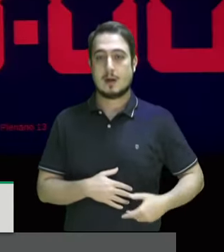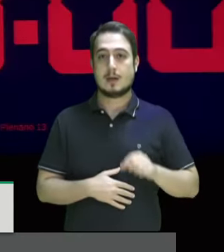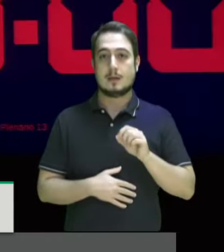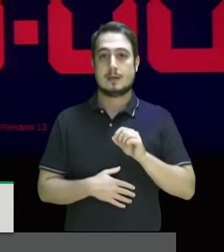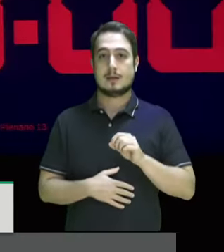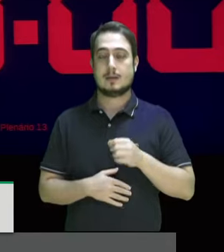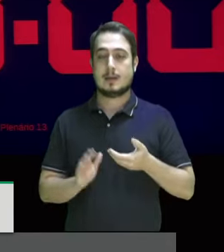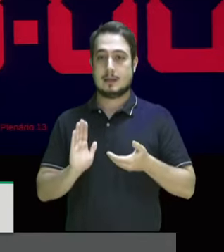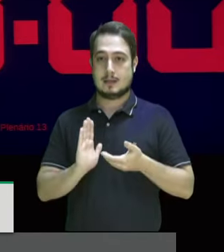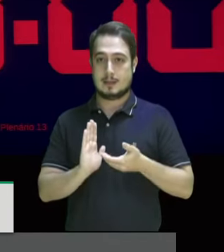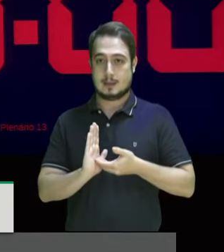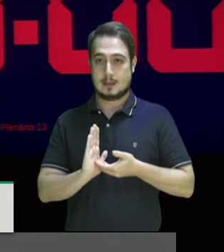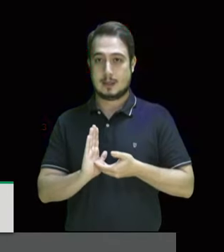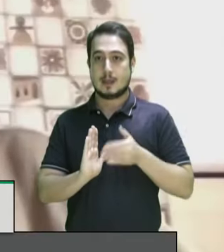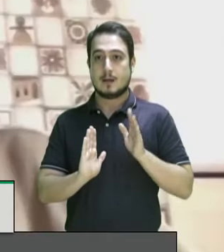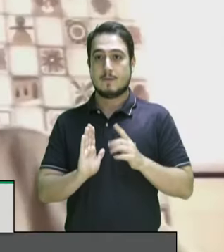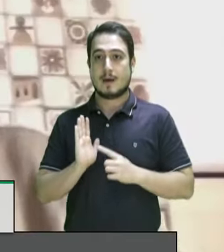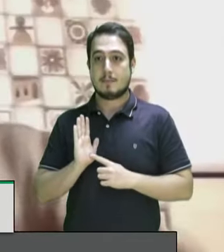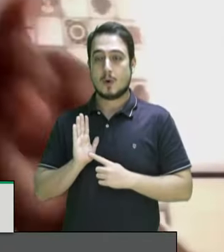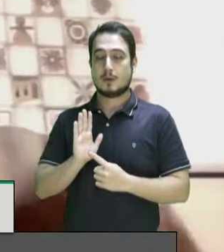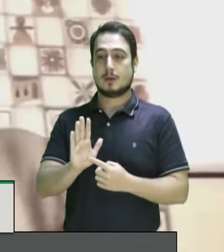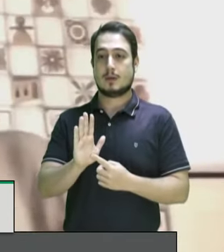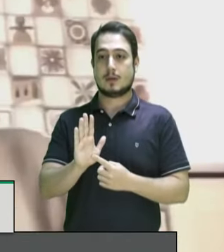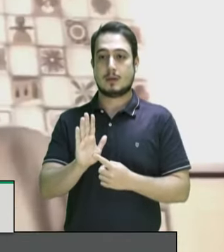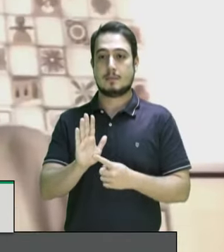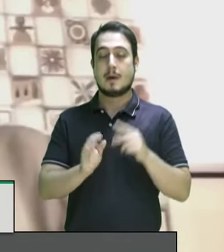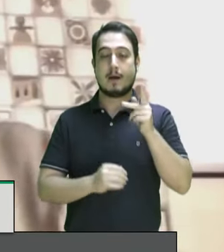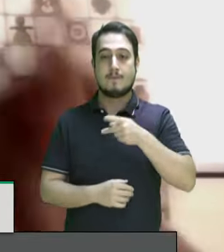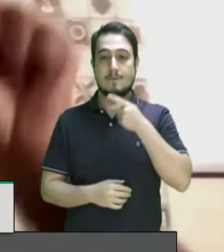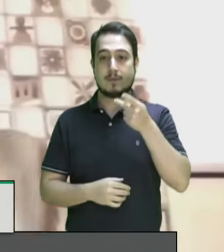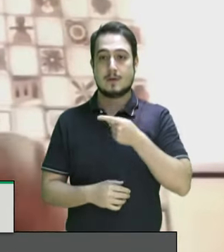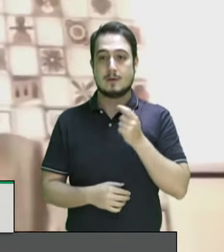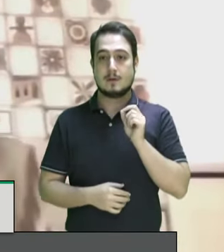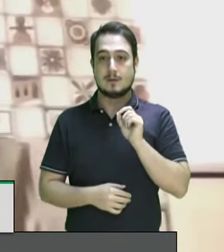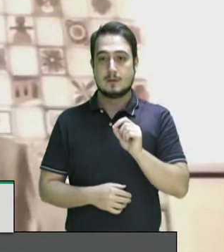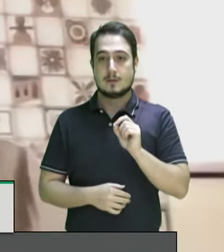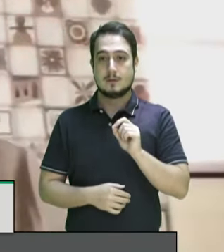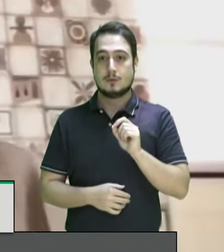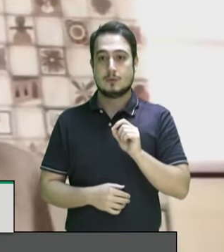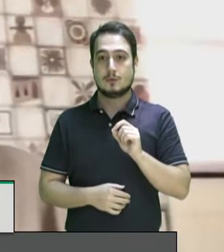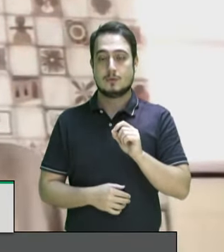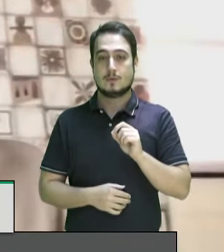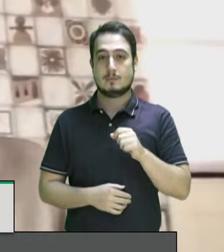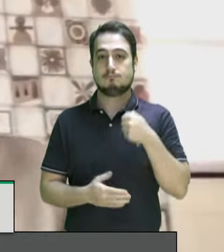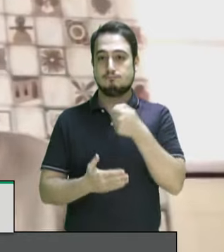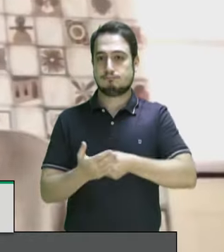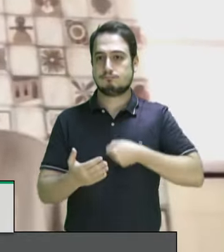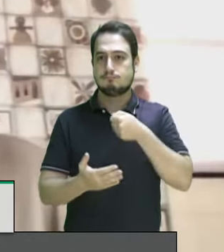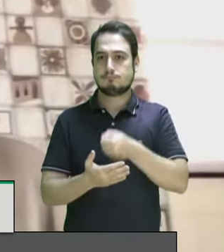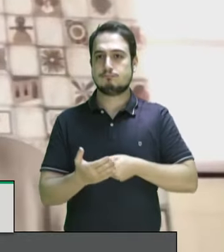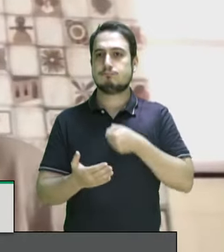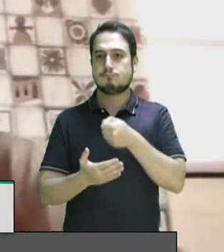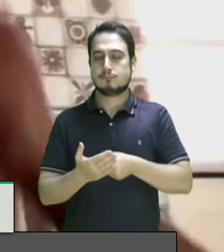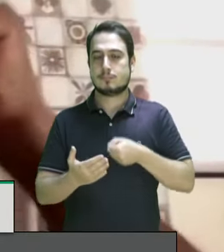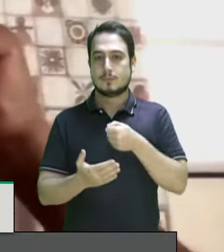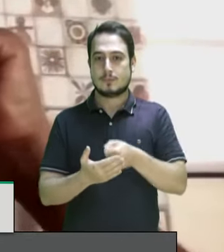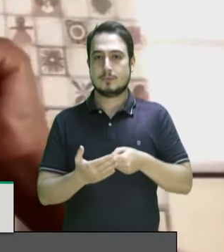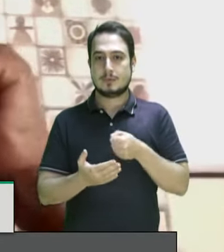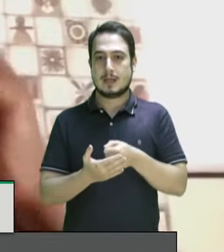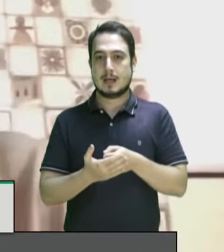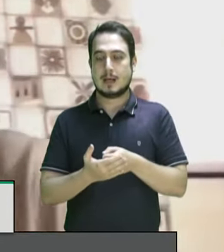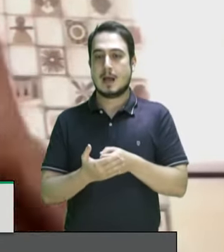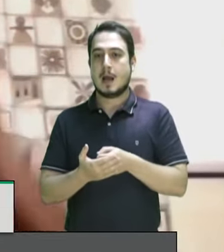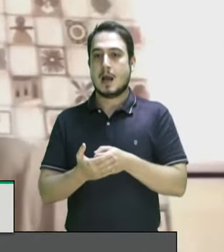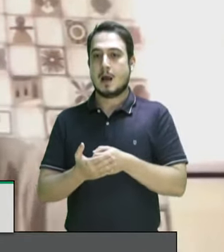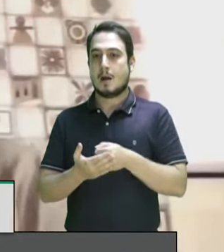a Câmara de Deputados vai refletir para dizer o seguinte nós vamos punir o Brasil por não executar o orçamento tal nós vamos punir o